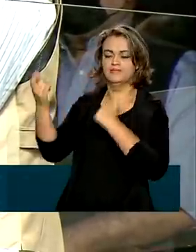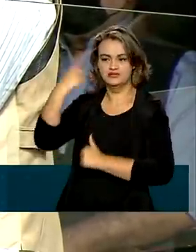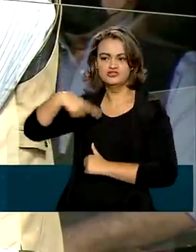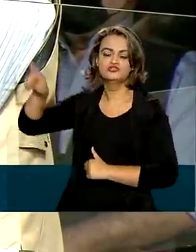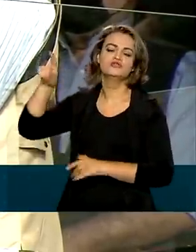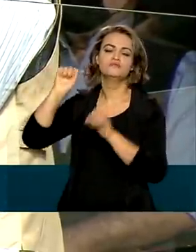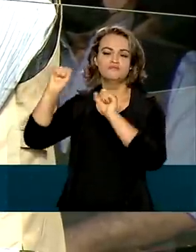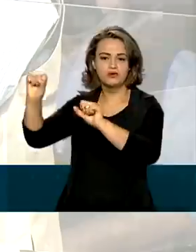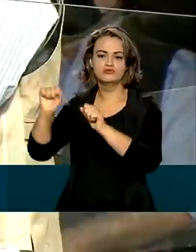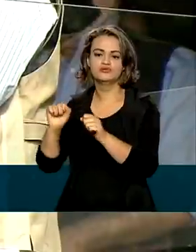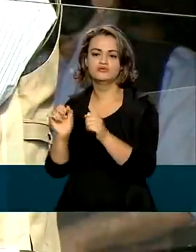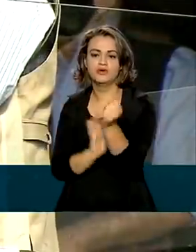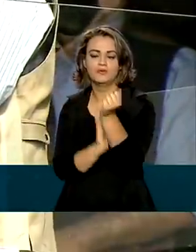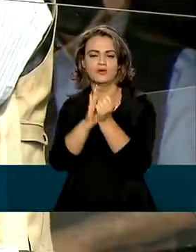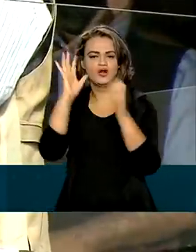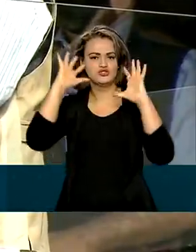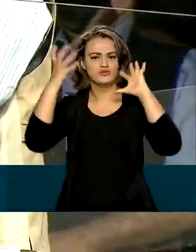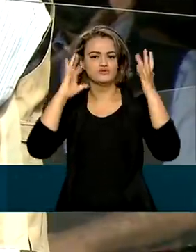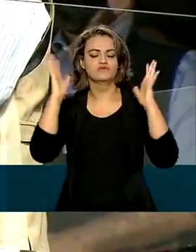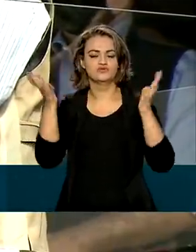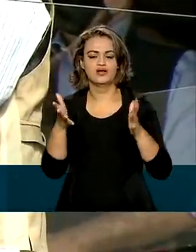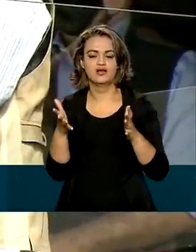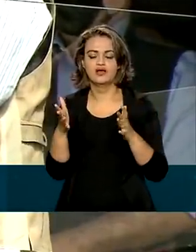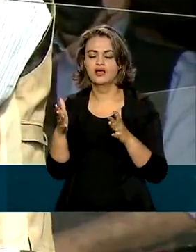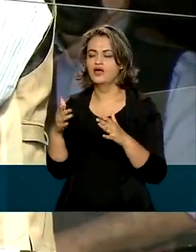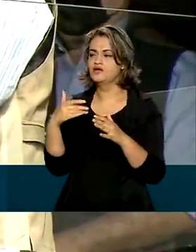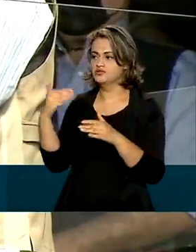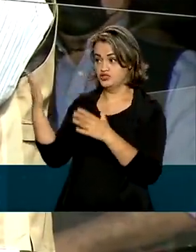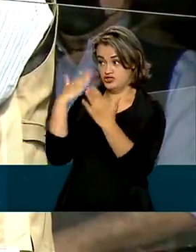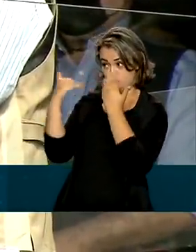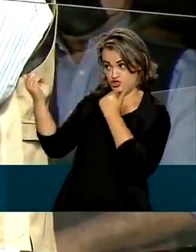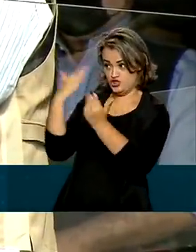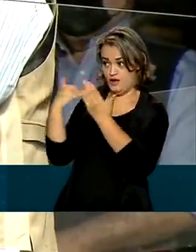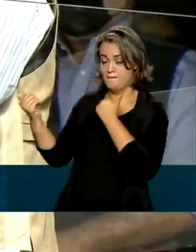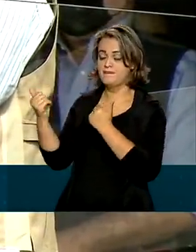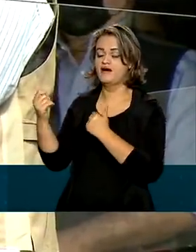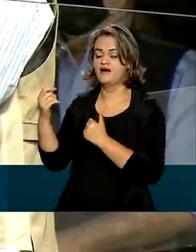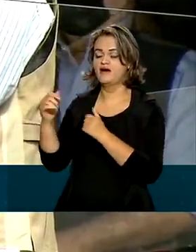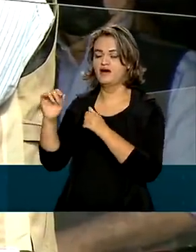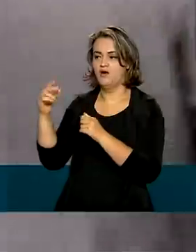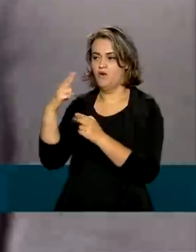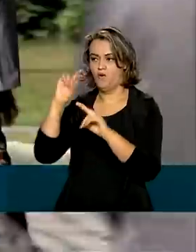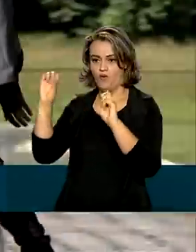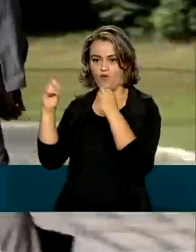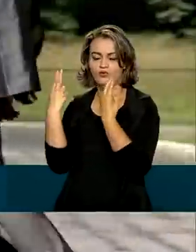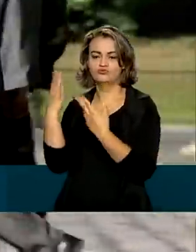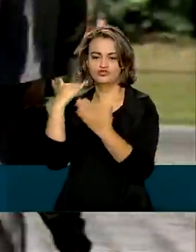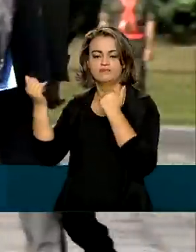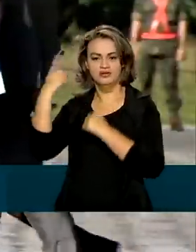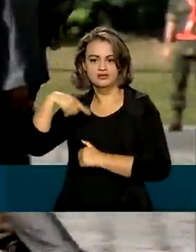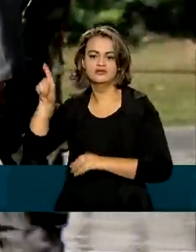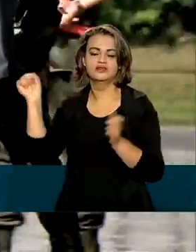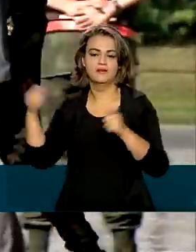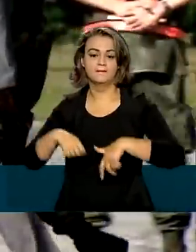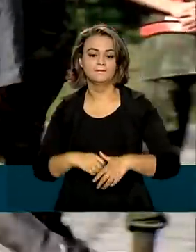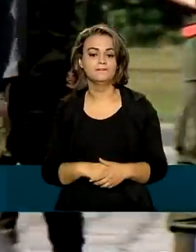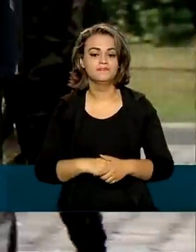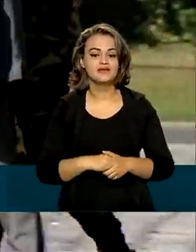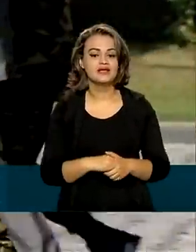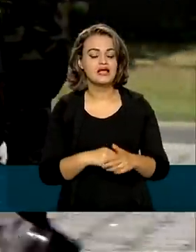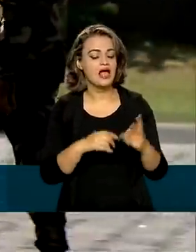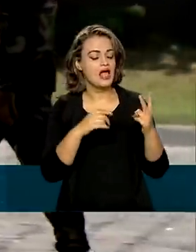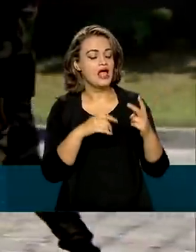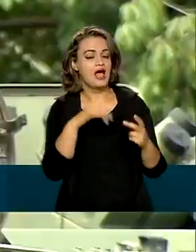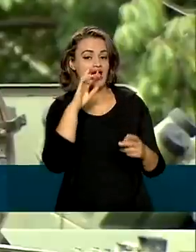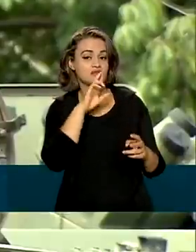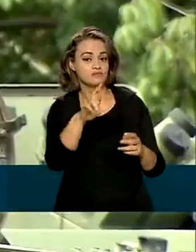basicamente burocrática, estaremos prontos a atender algum chamado das Nações Unidas. O resultado da inspeção vai sair